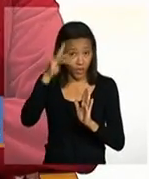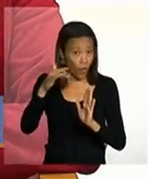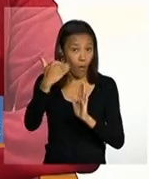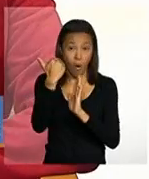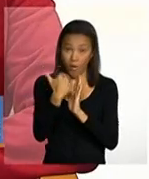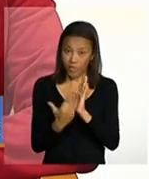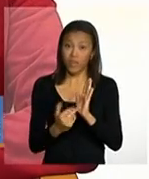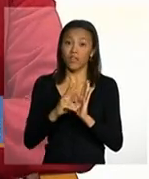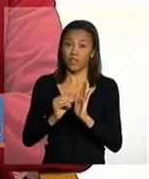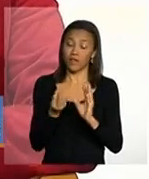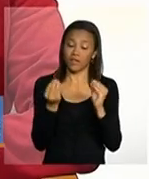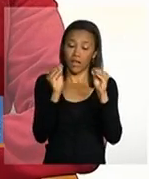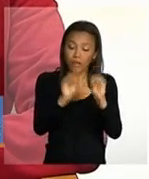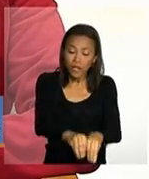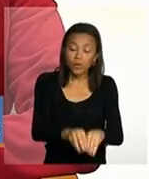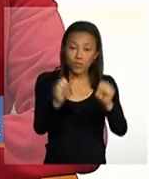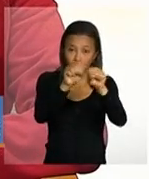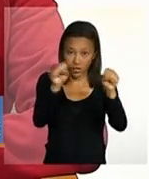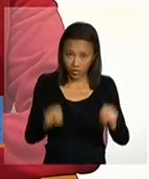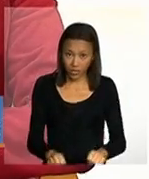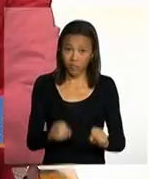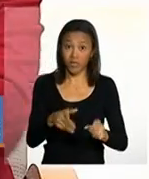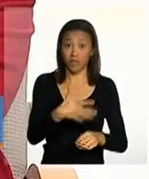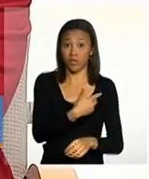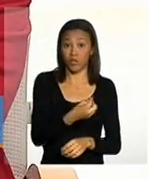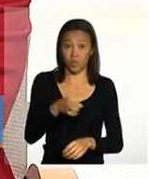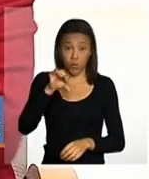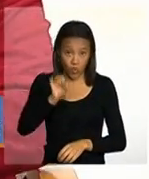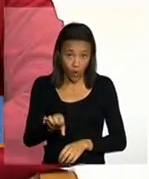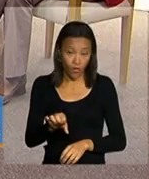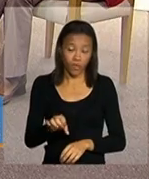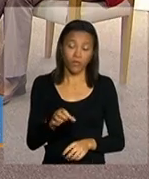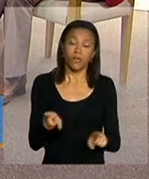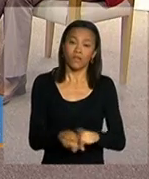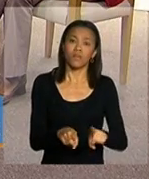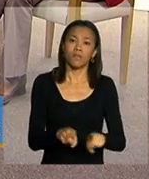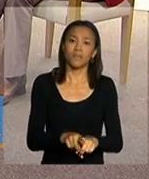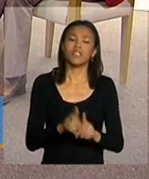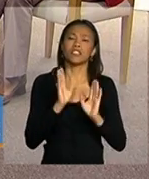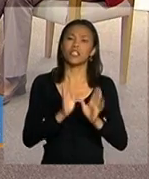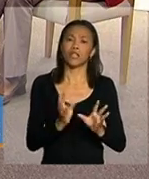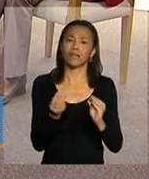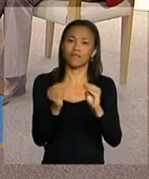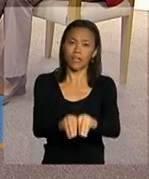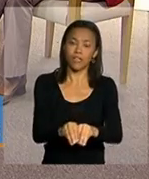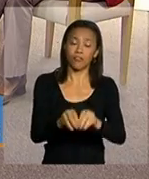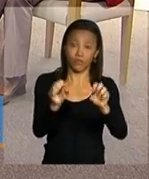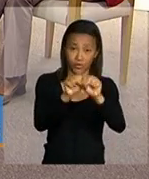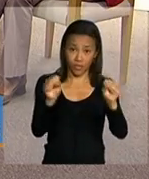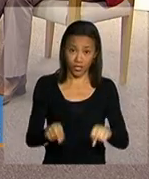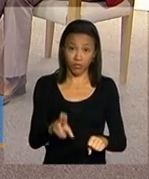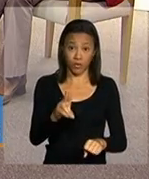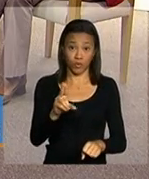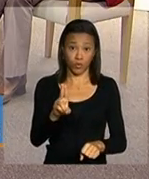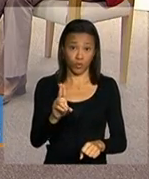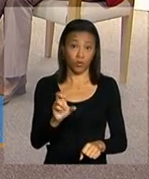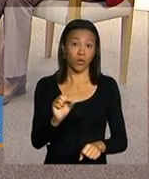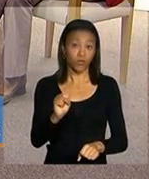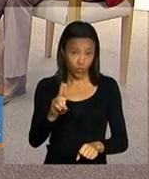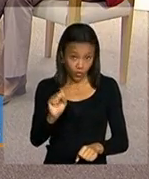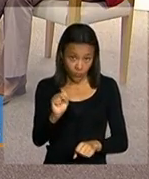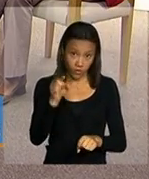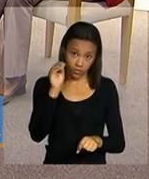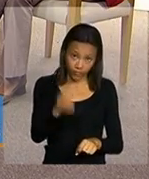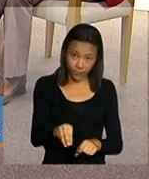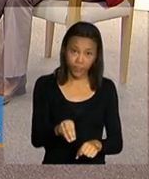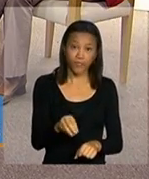disponibilizada no SICOM e já é desde 2009 no SICOM e também no sistema relacionado ao SUAS no registro mensal de atendimento